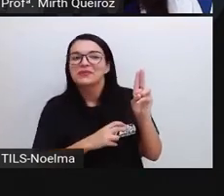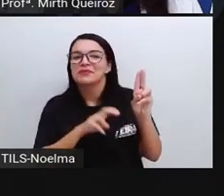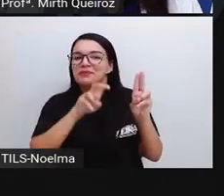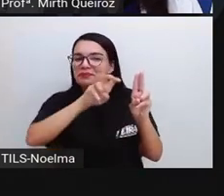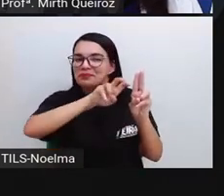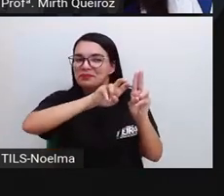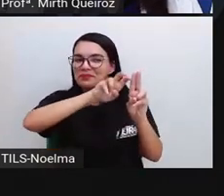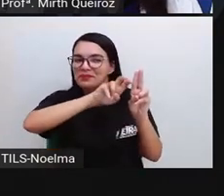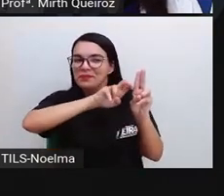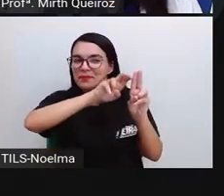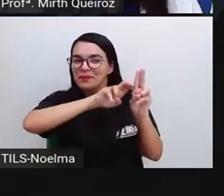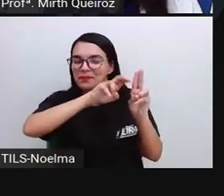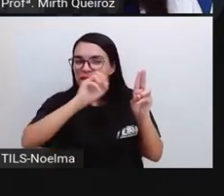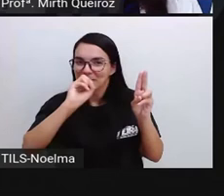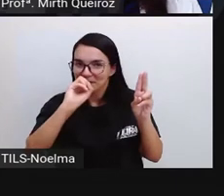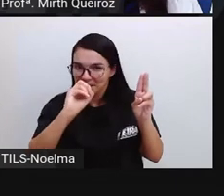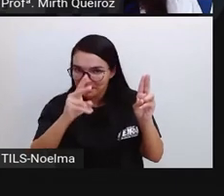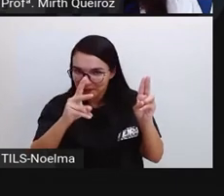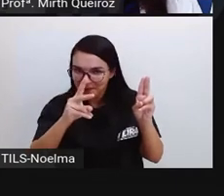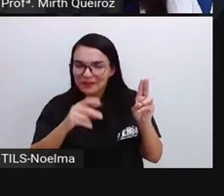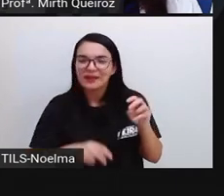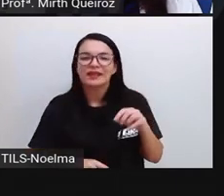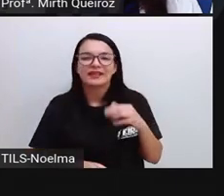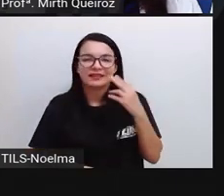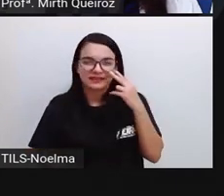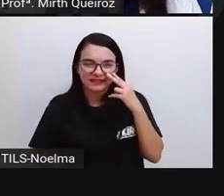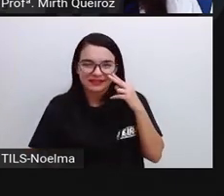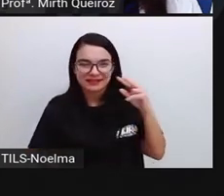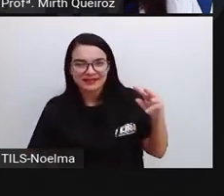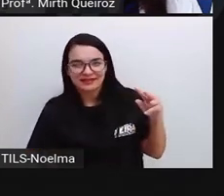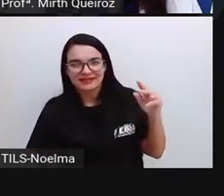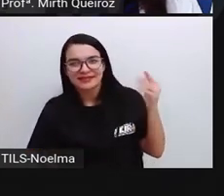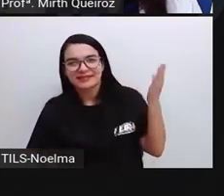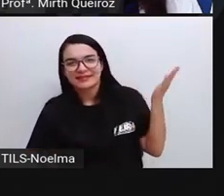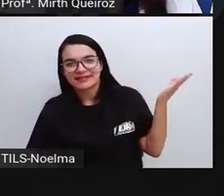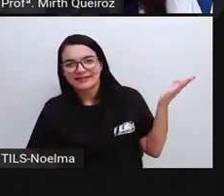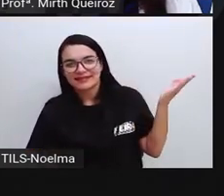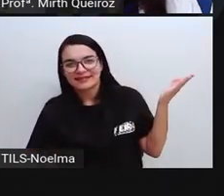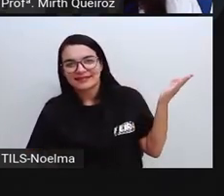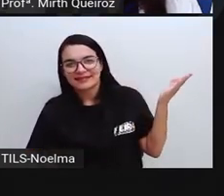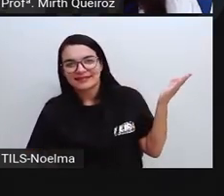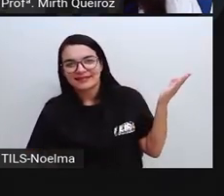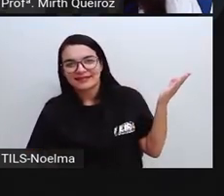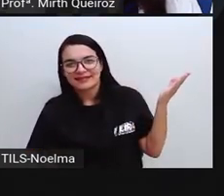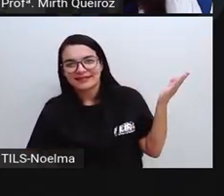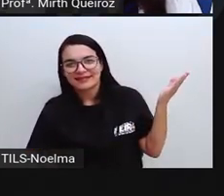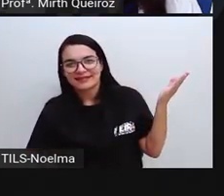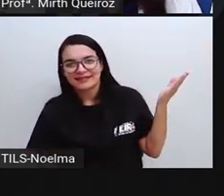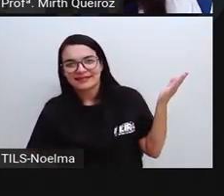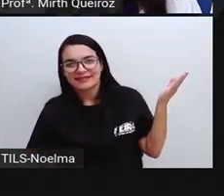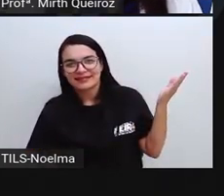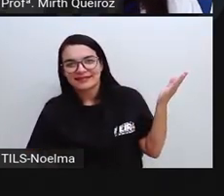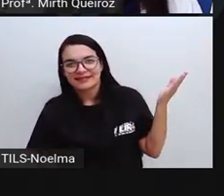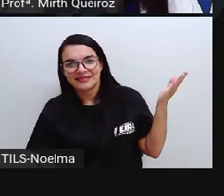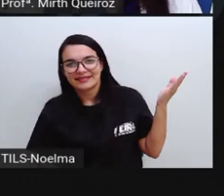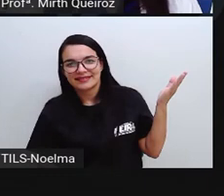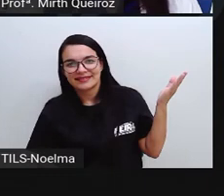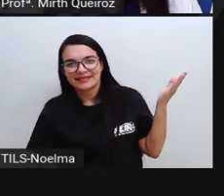na dezena. 51, 52, 53, 54, 55, 56, 57, 58,